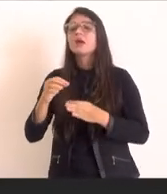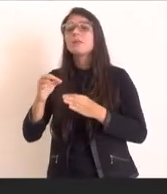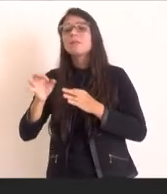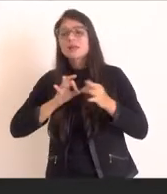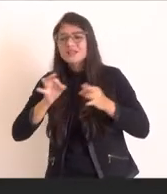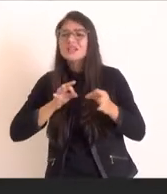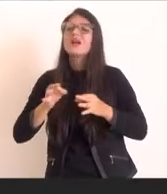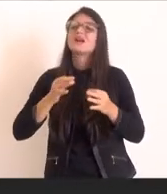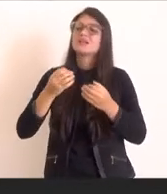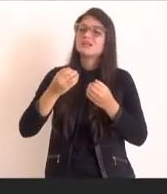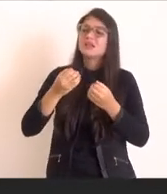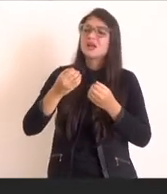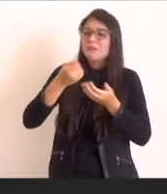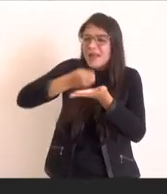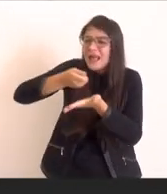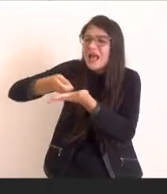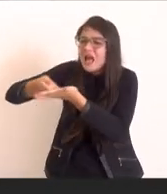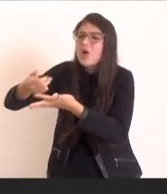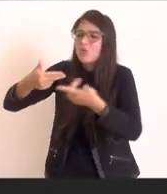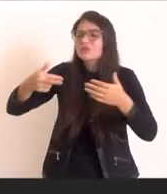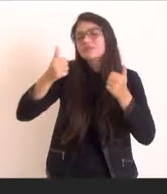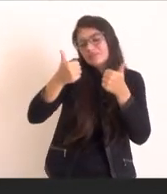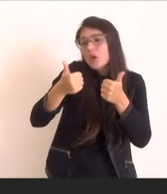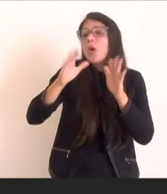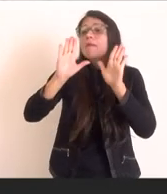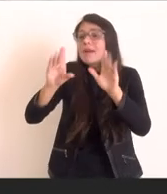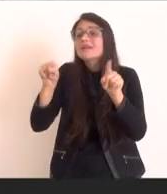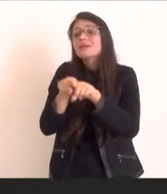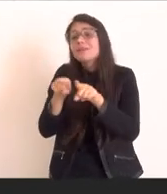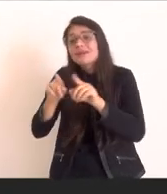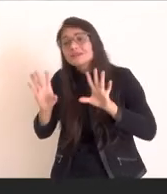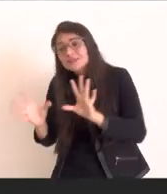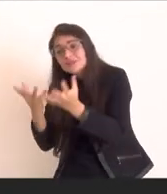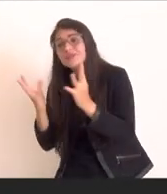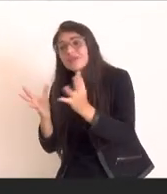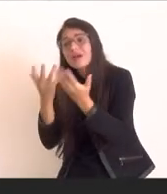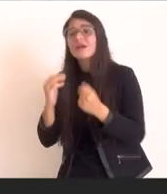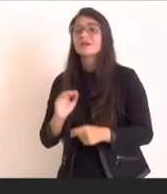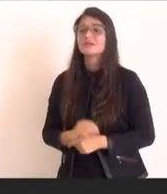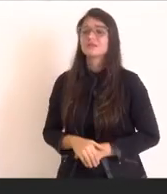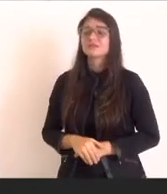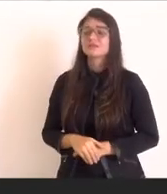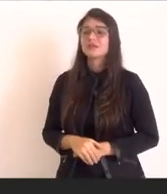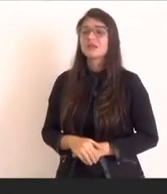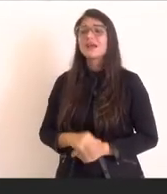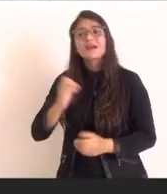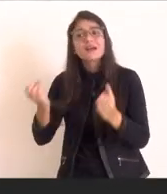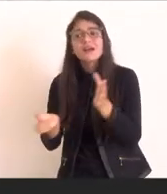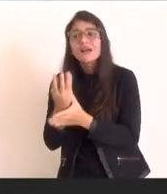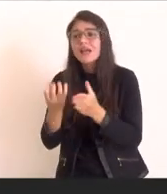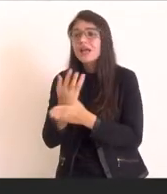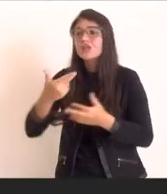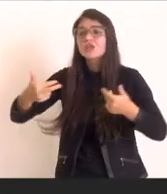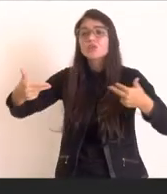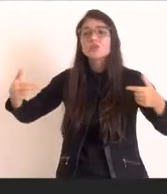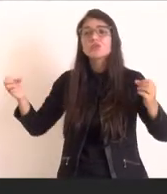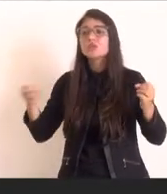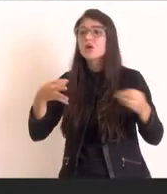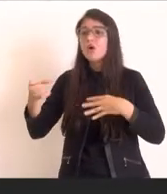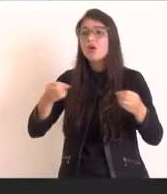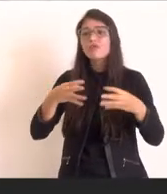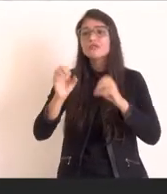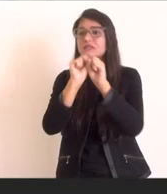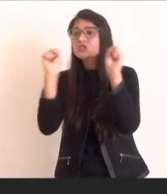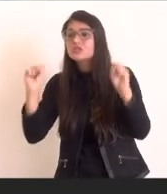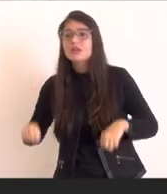despesas sejam usados para incentivar, para desenvolver novos produtos e sistemas, investindo em